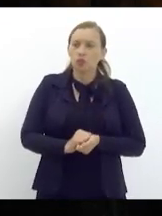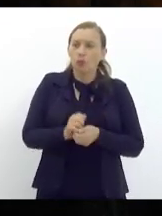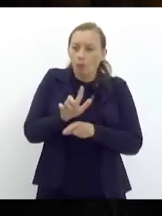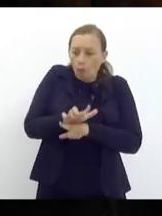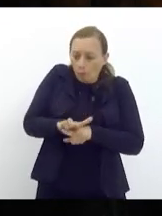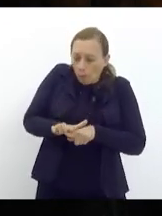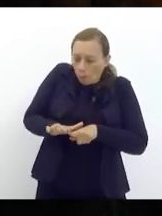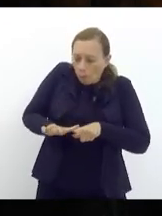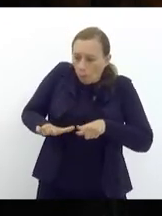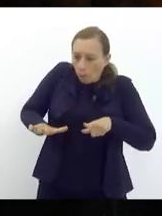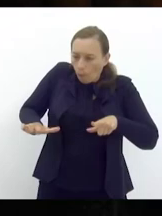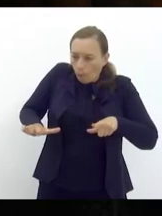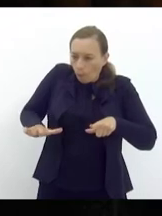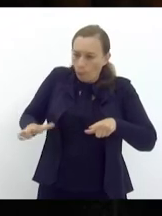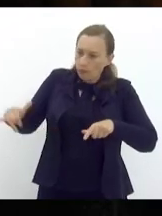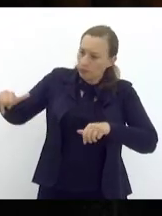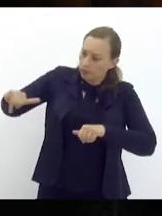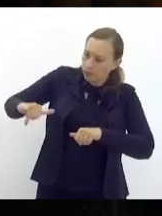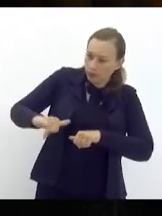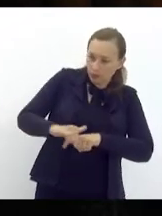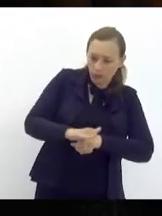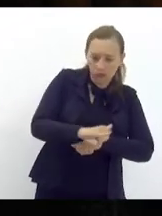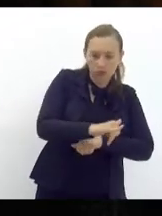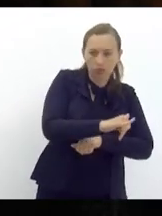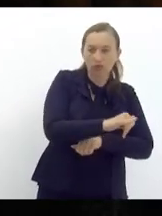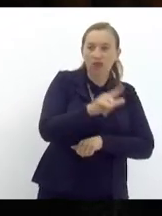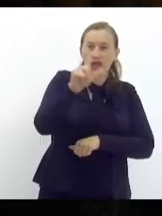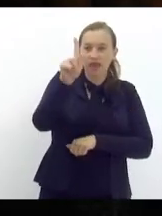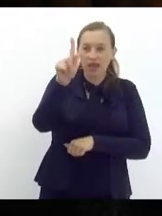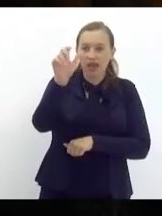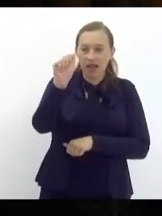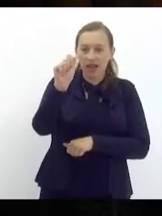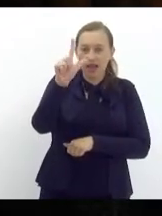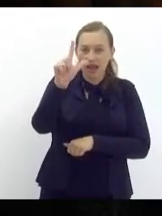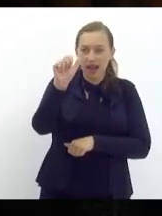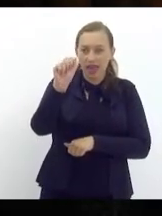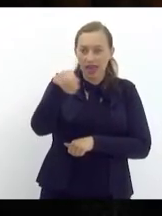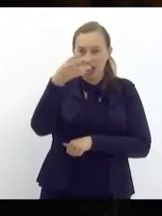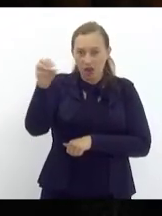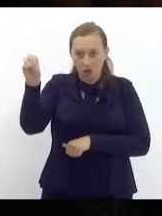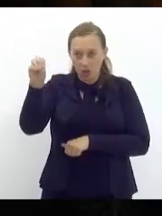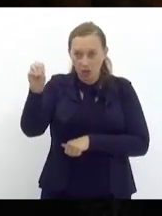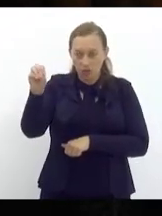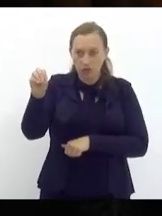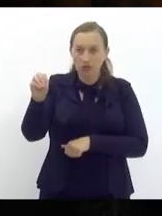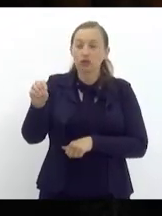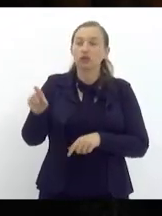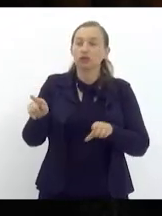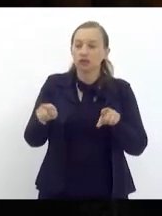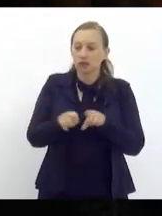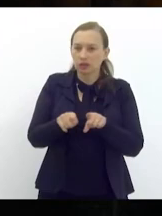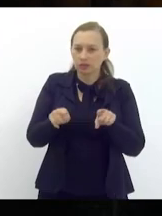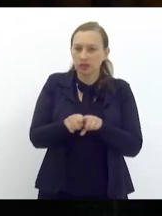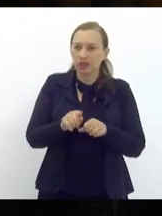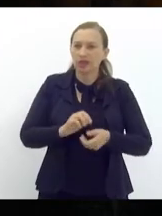do aeroporto internacional do Galeão e o inchamento